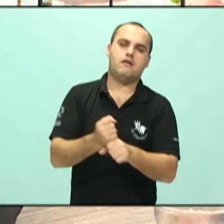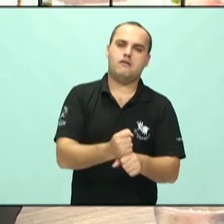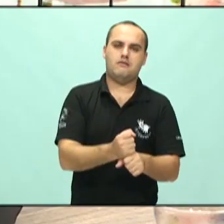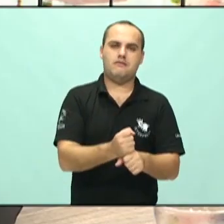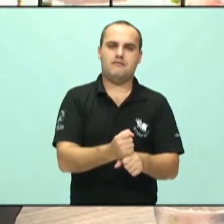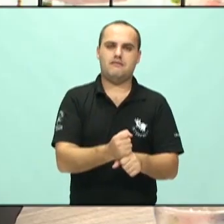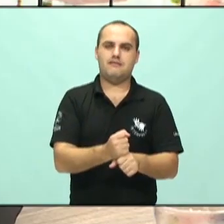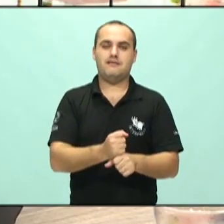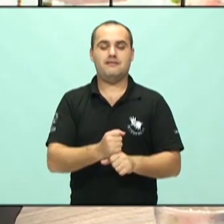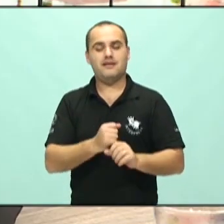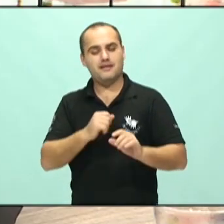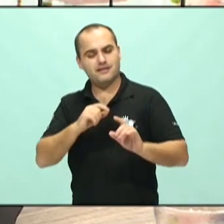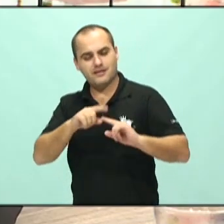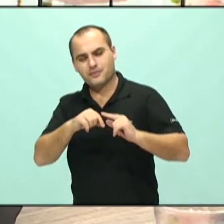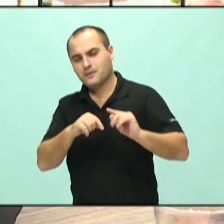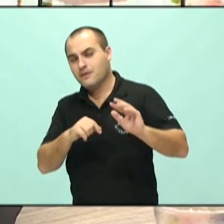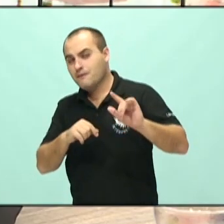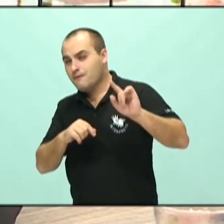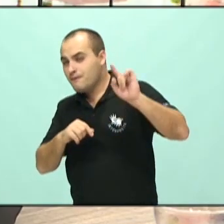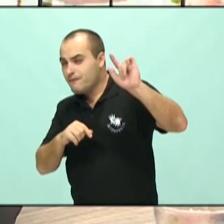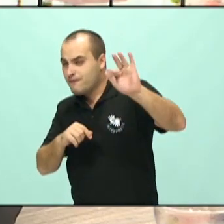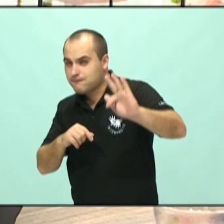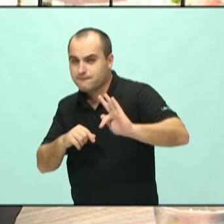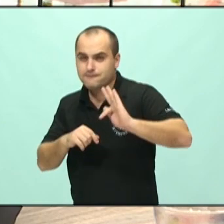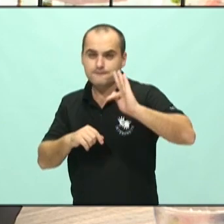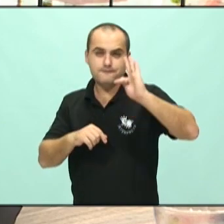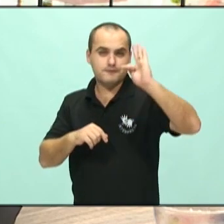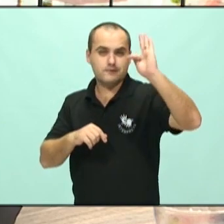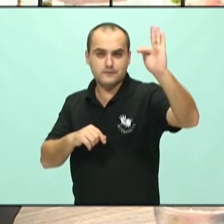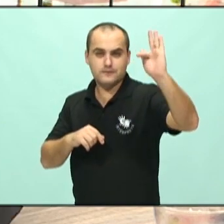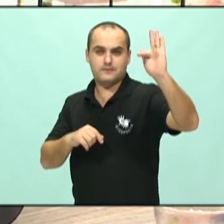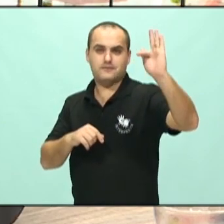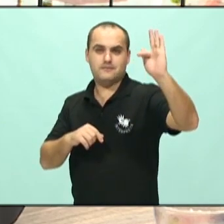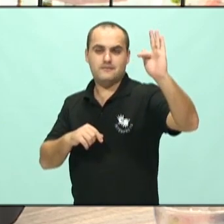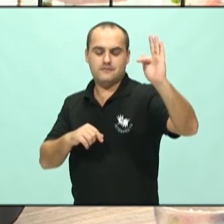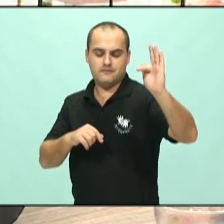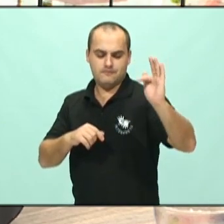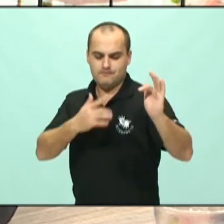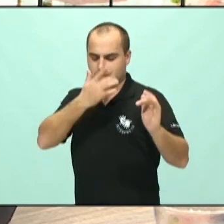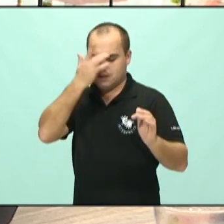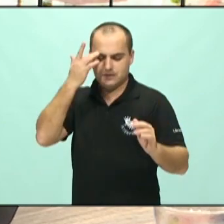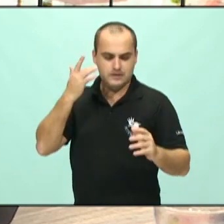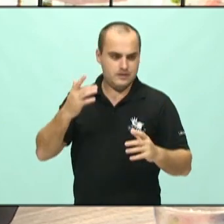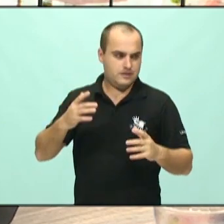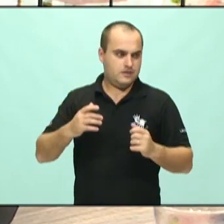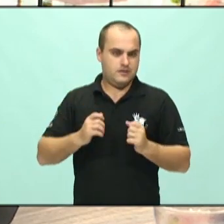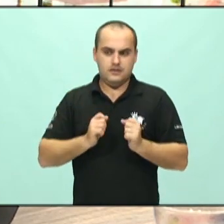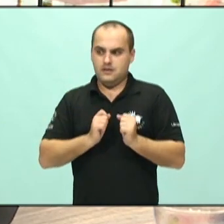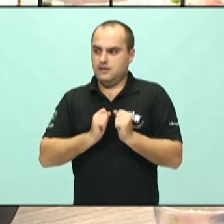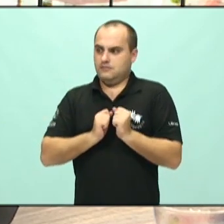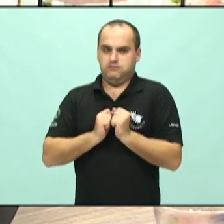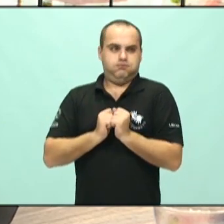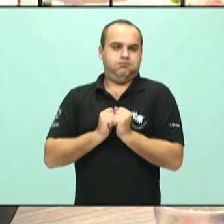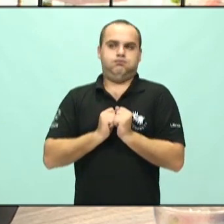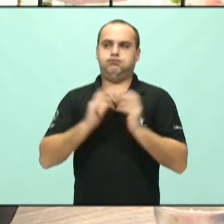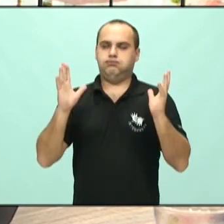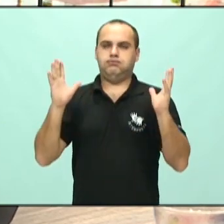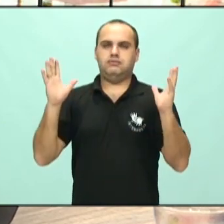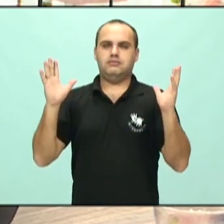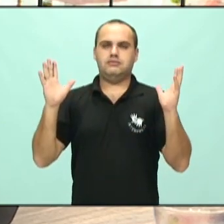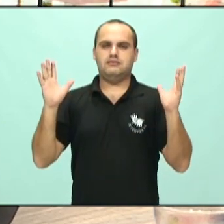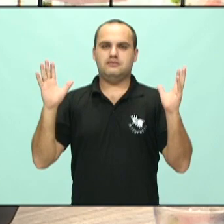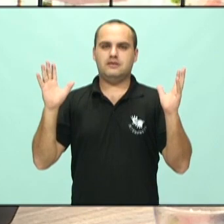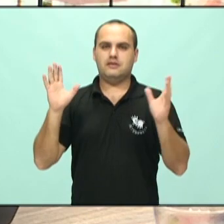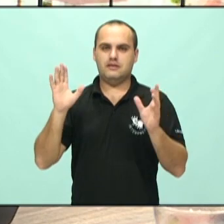lá na frente uma hora estoura, uma bola de neve foi formado, um acúmulo